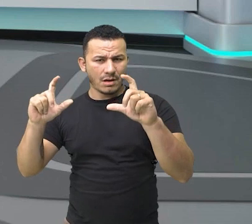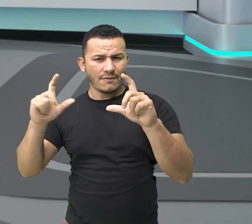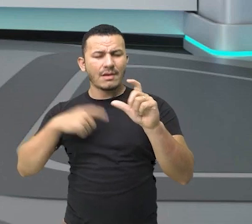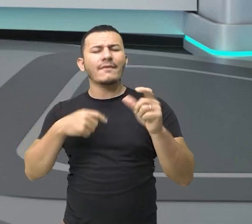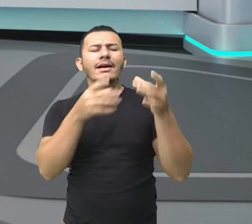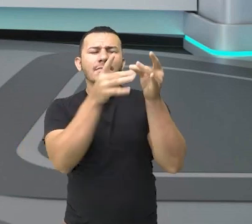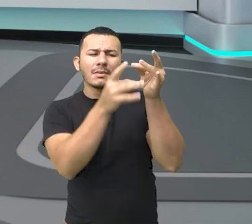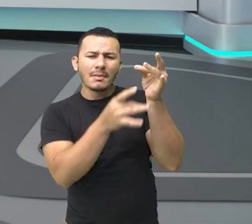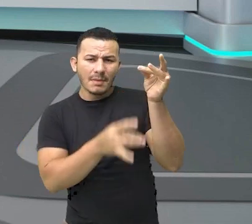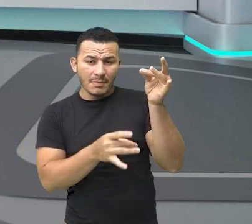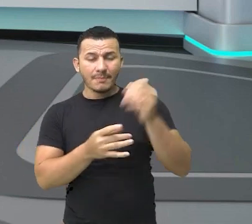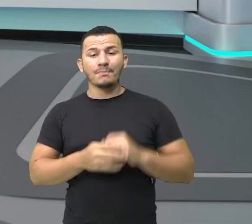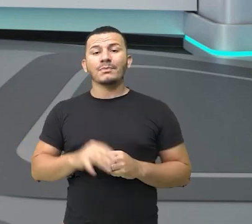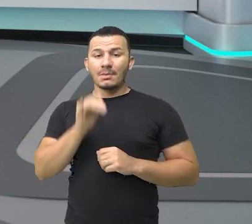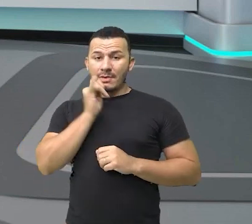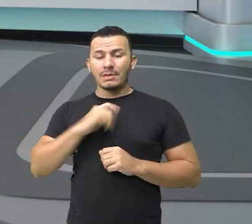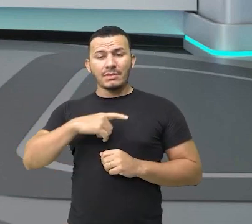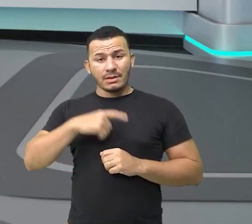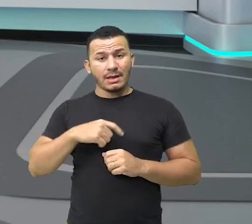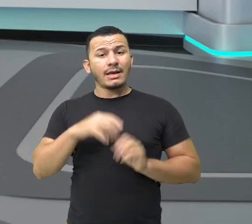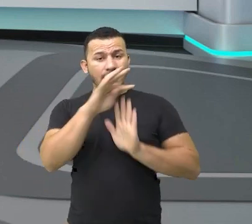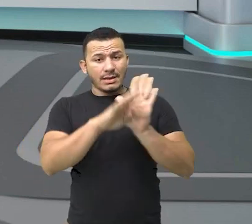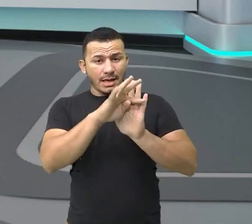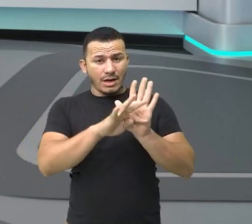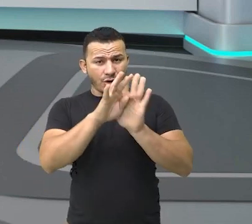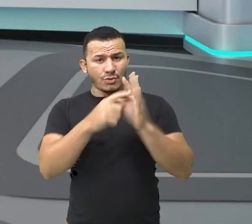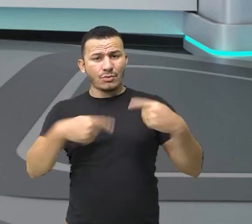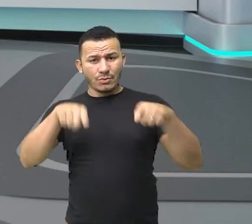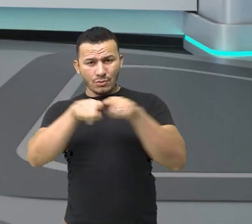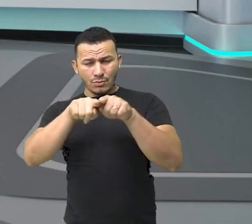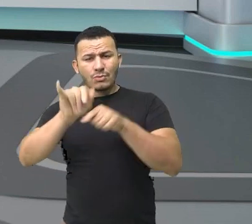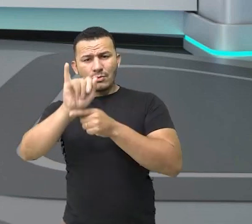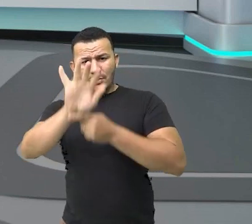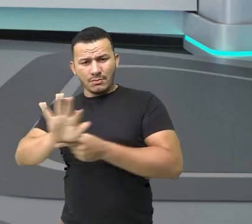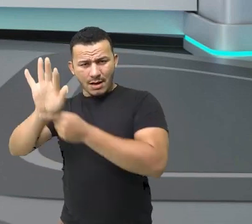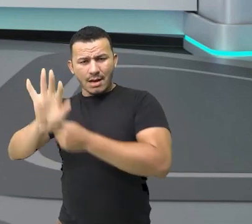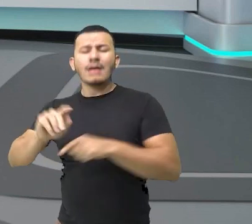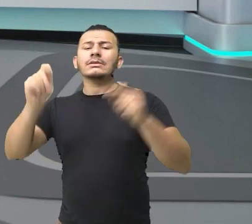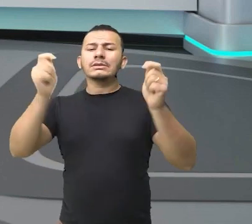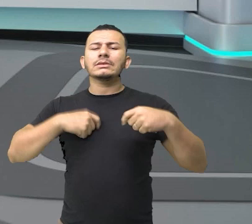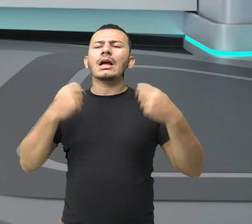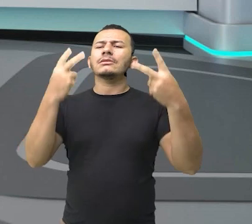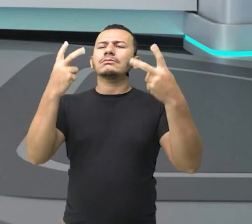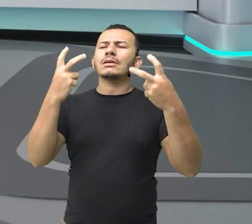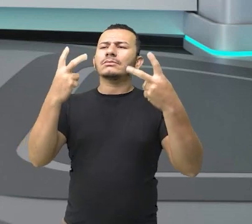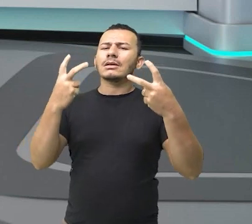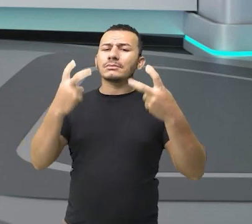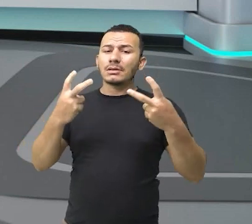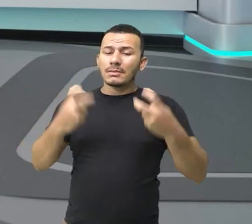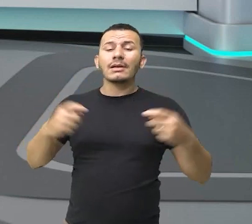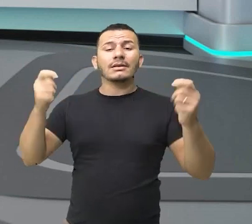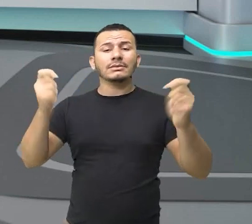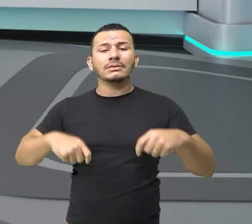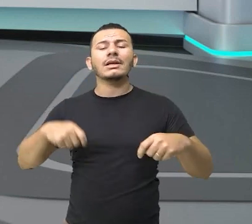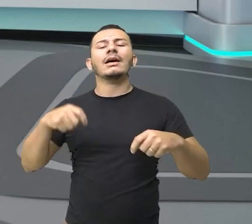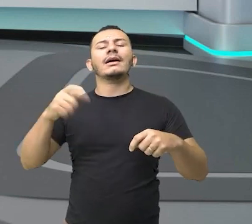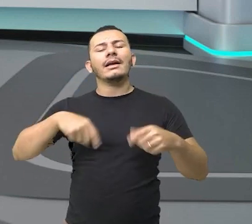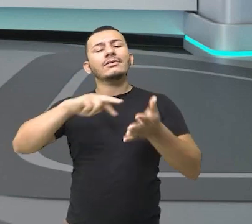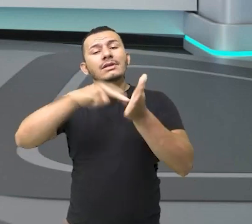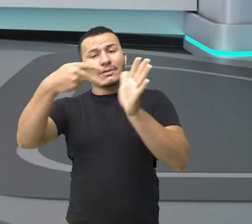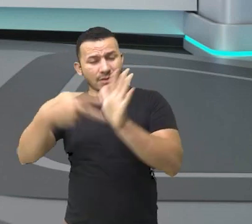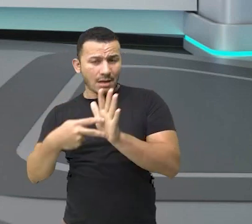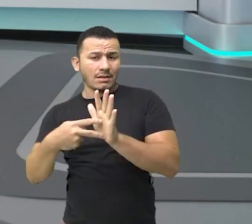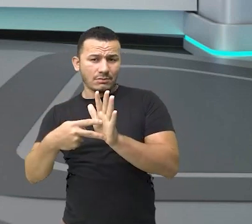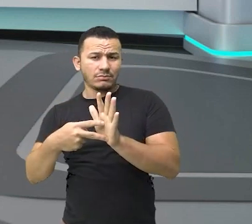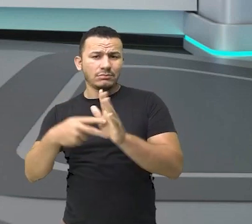Ao ler um texto descritivo, você consegue visualizar, por meio das palavras, como o objeto é,